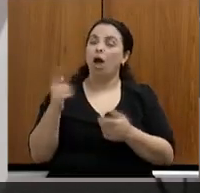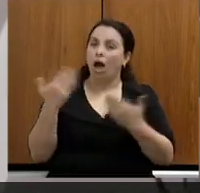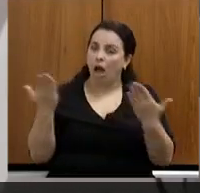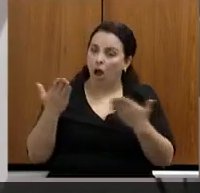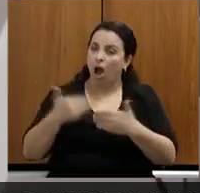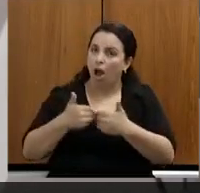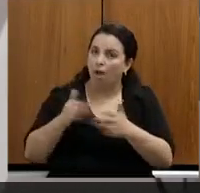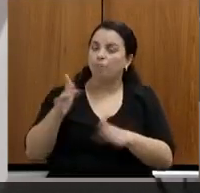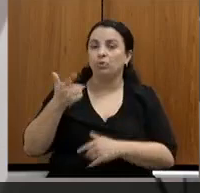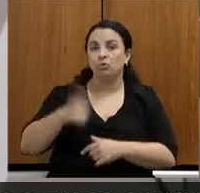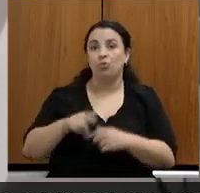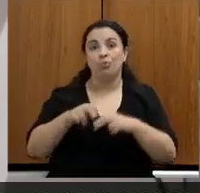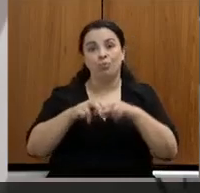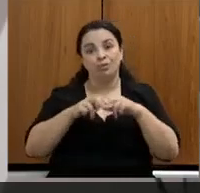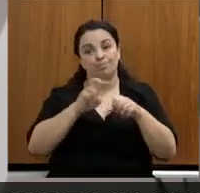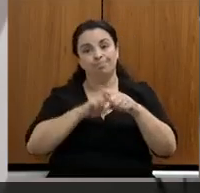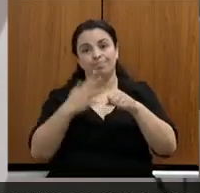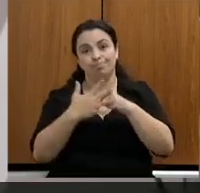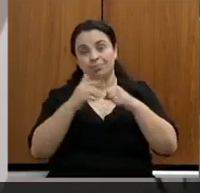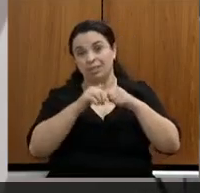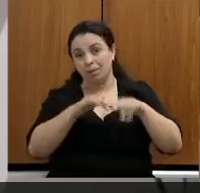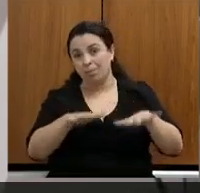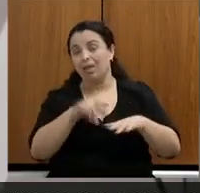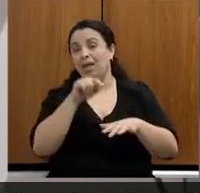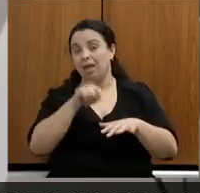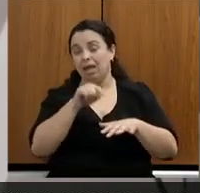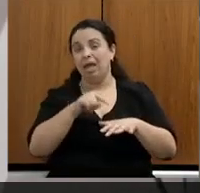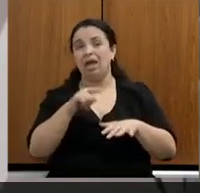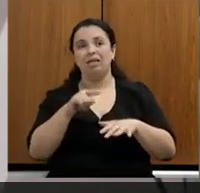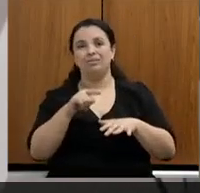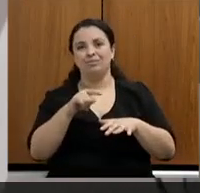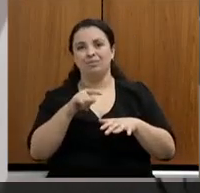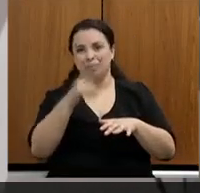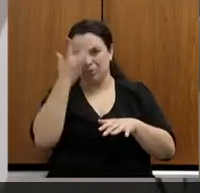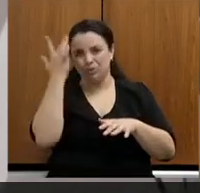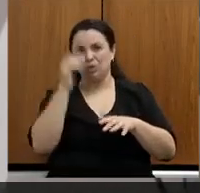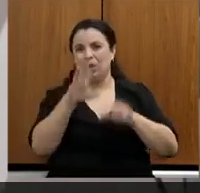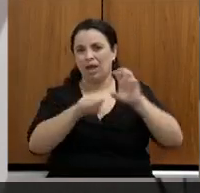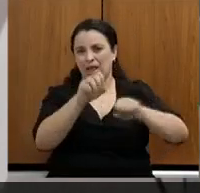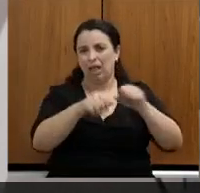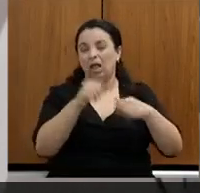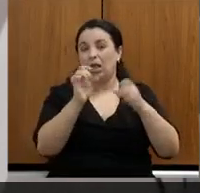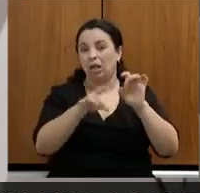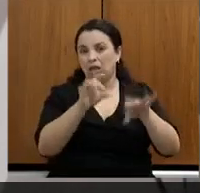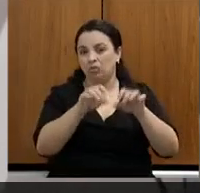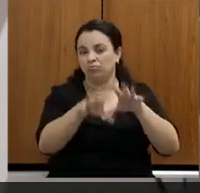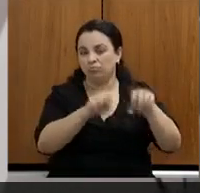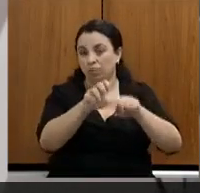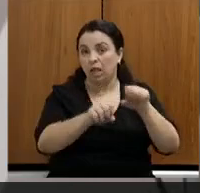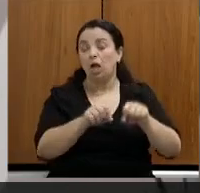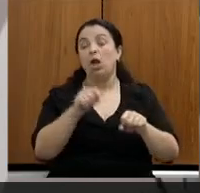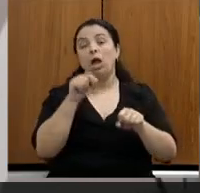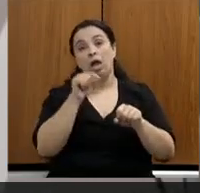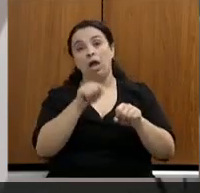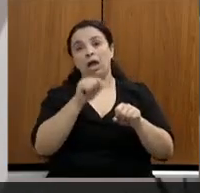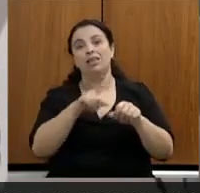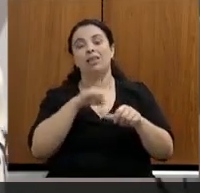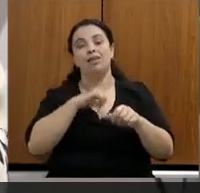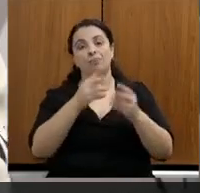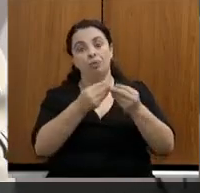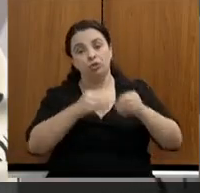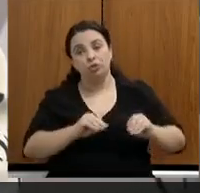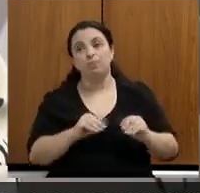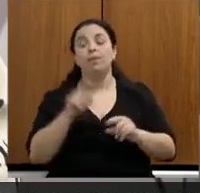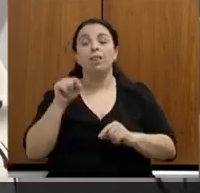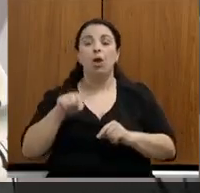profissionais ficaram comprometidos nas suas atividades, e repassamos 10 milhões e meio,